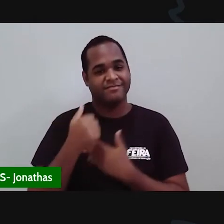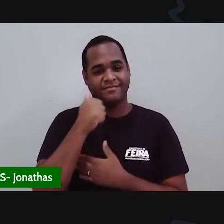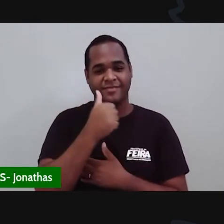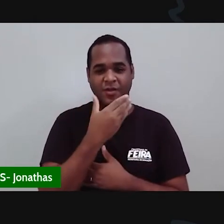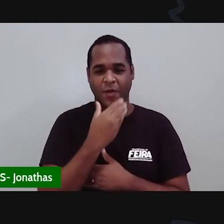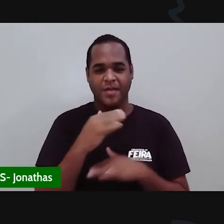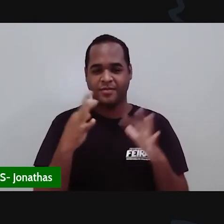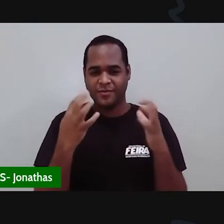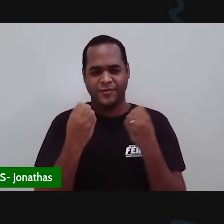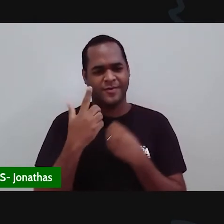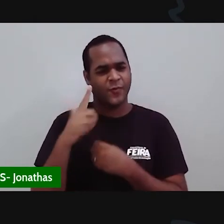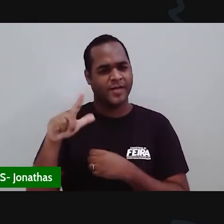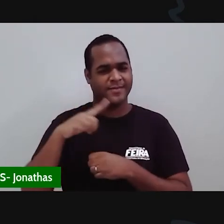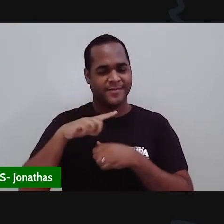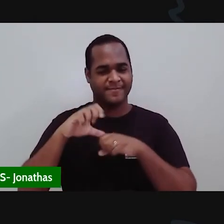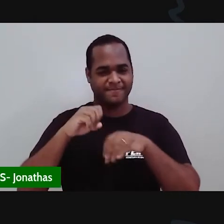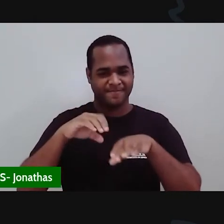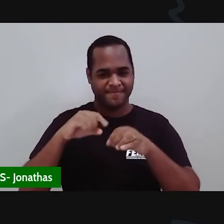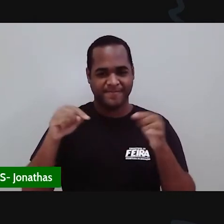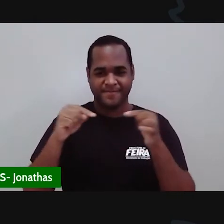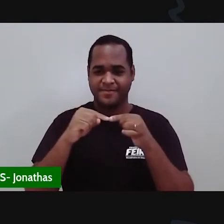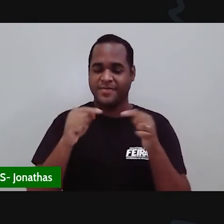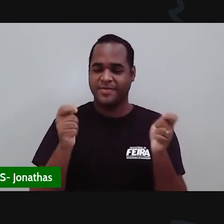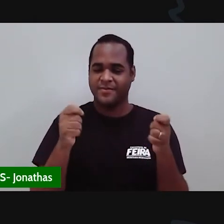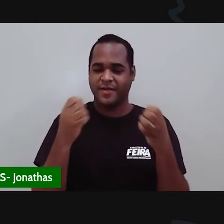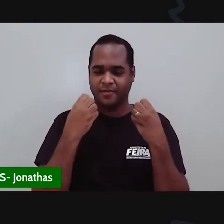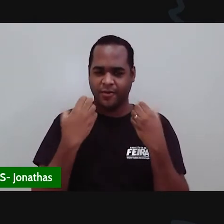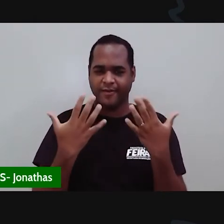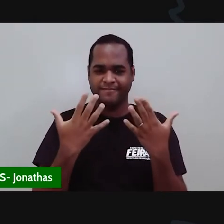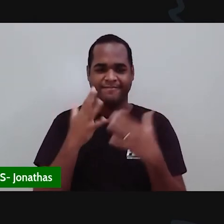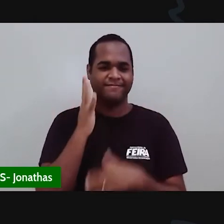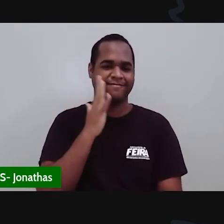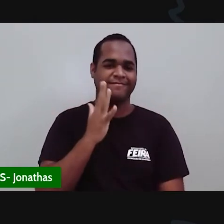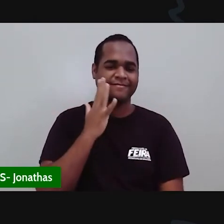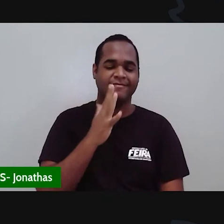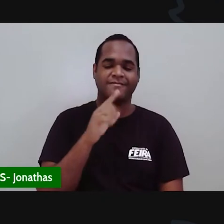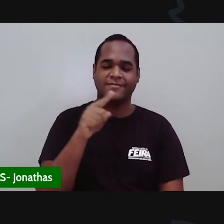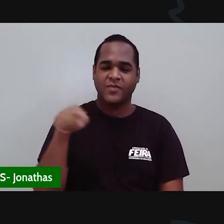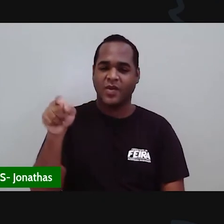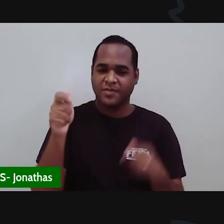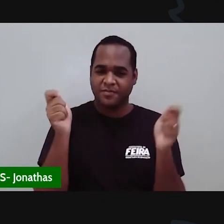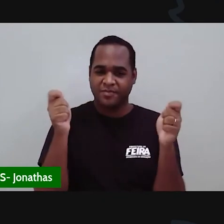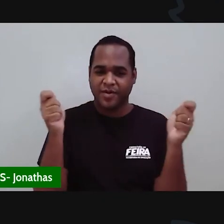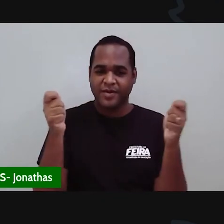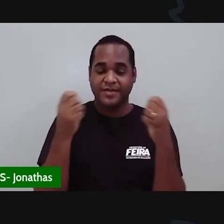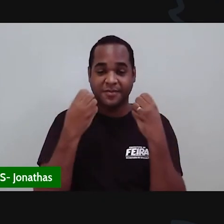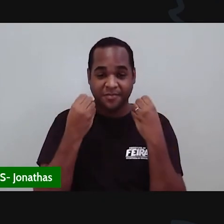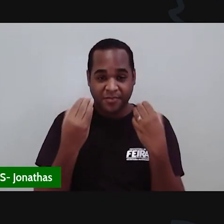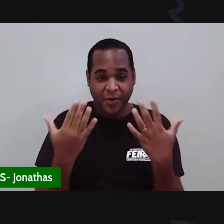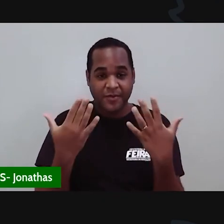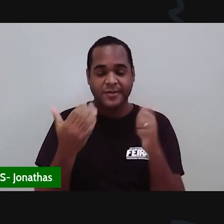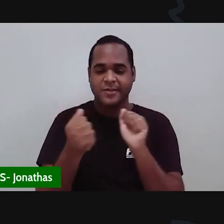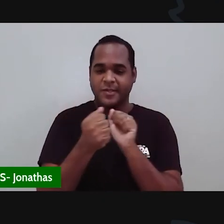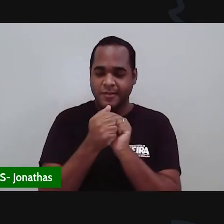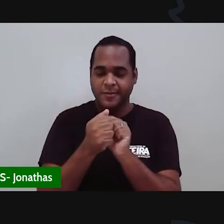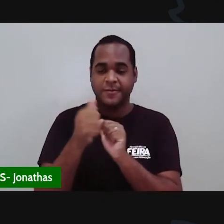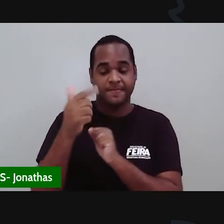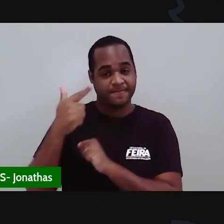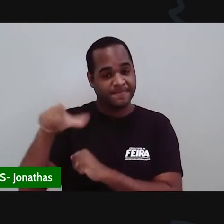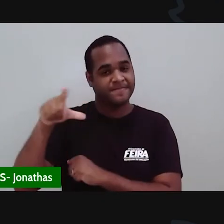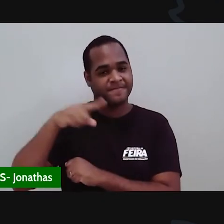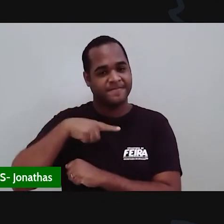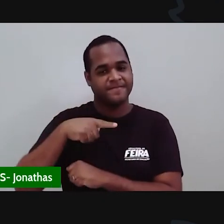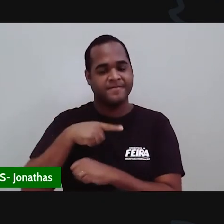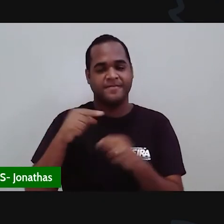-vindas a mais uma de nossas aulas, né? Que bacana podemos estarmos juntos mais uma vez,